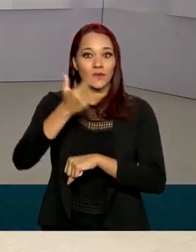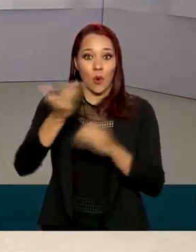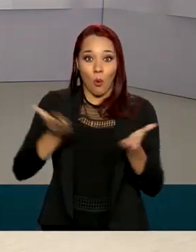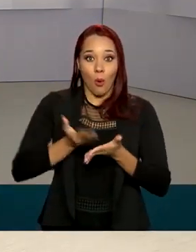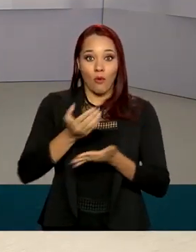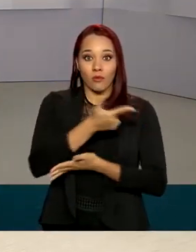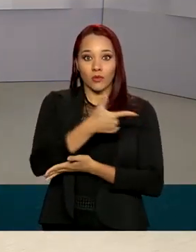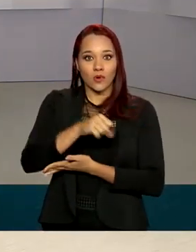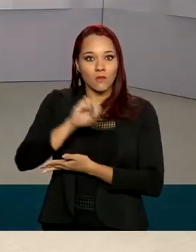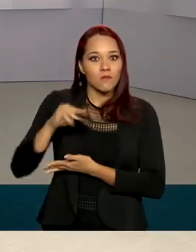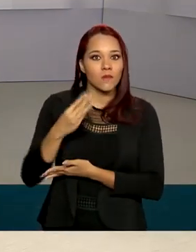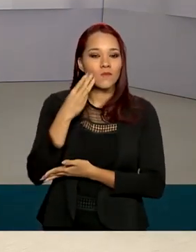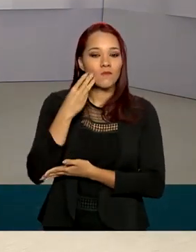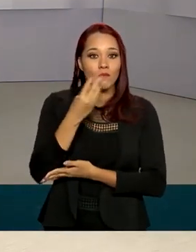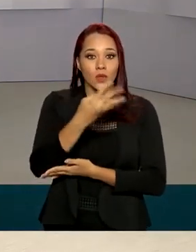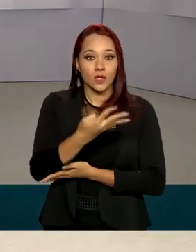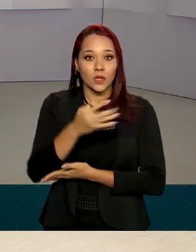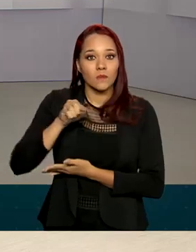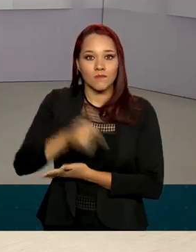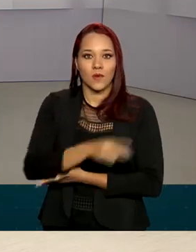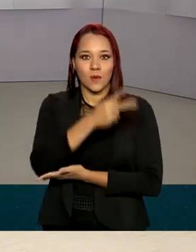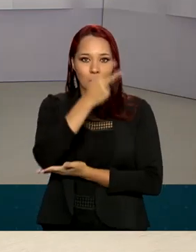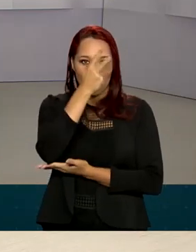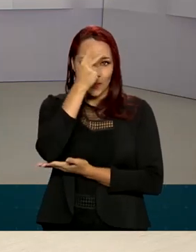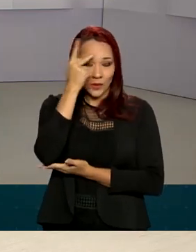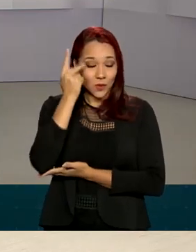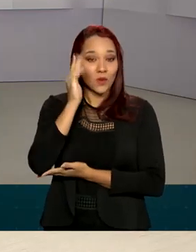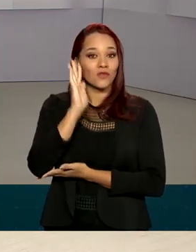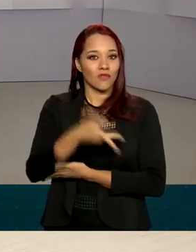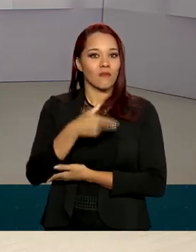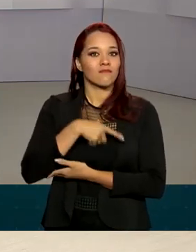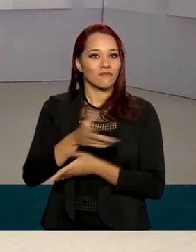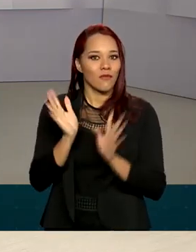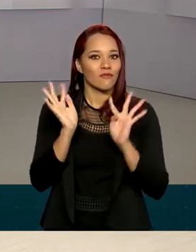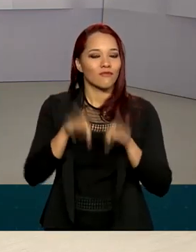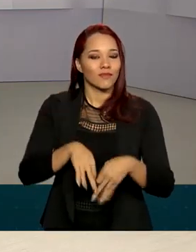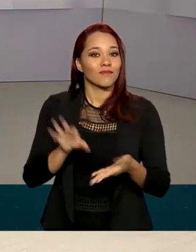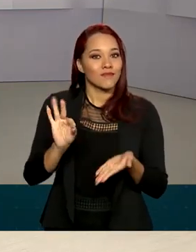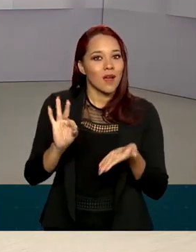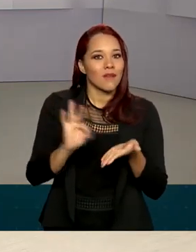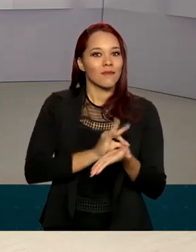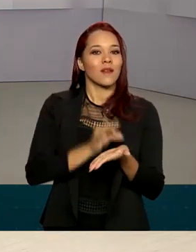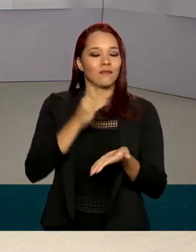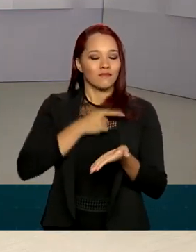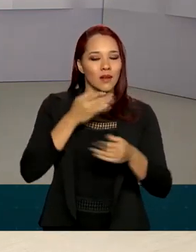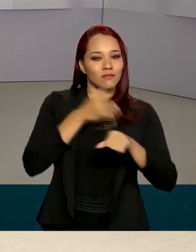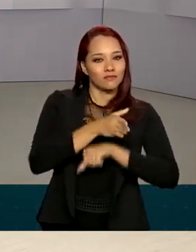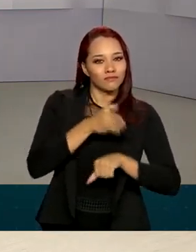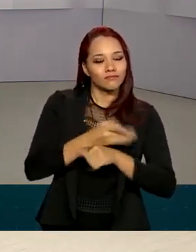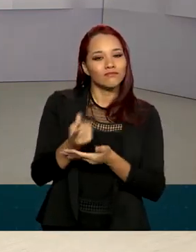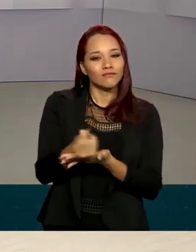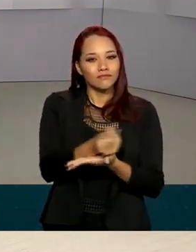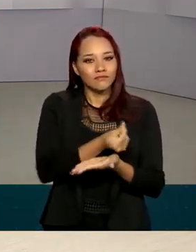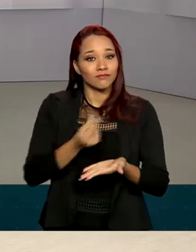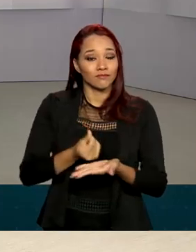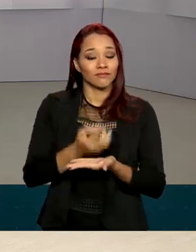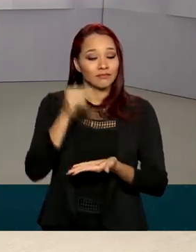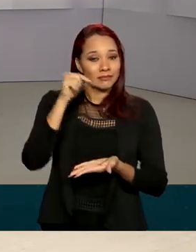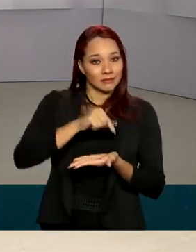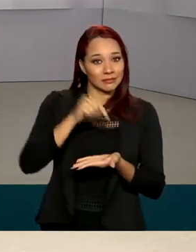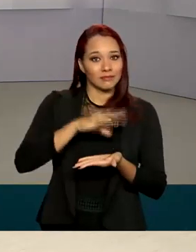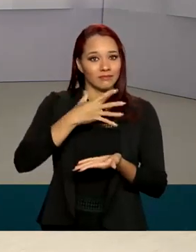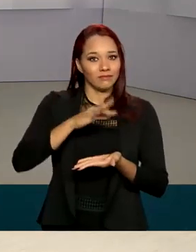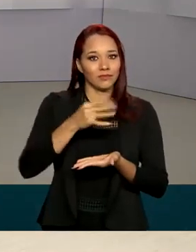28 milhões e 400 mil pessoas tinham finalizado o cadastro para acessar os recursos. Destes,